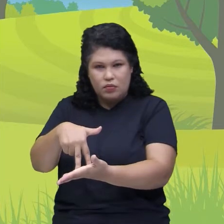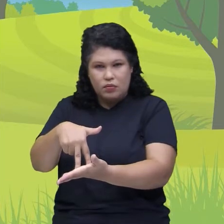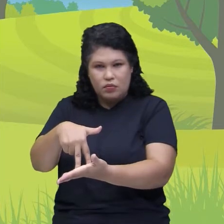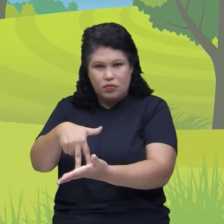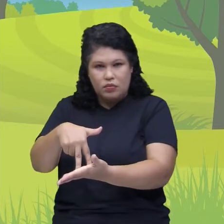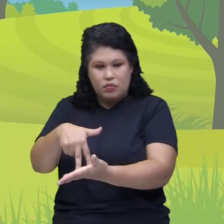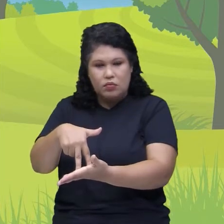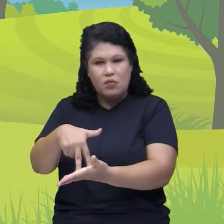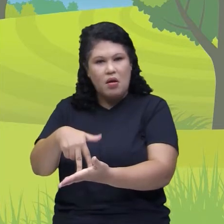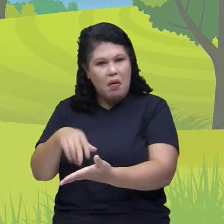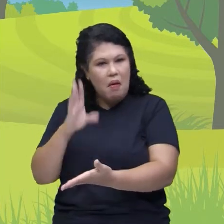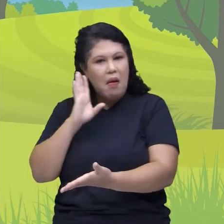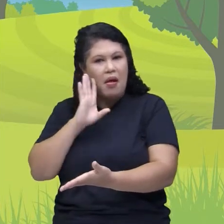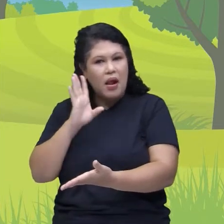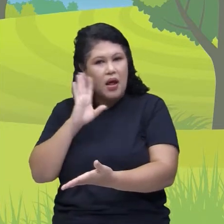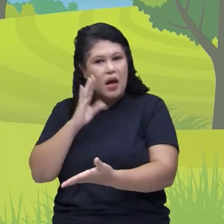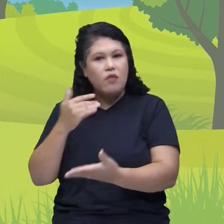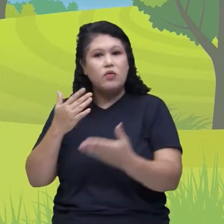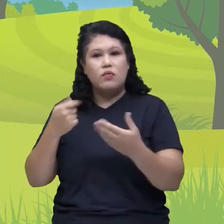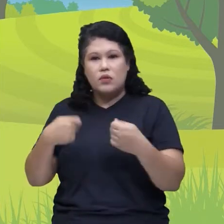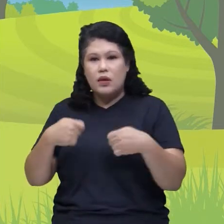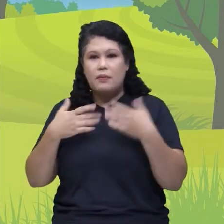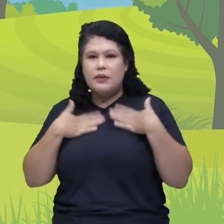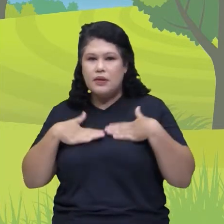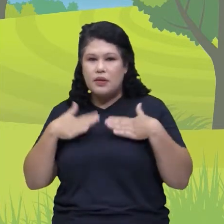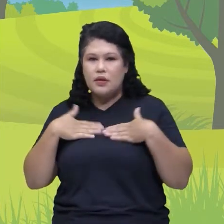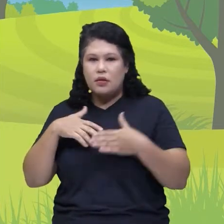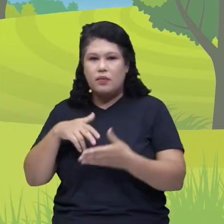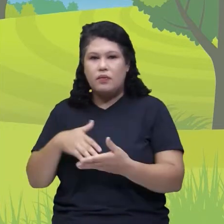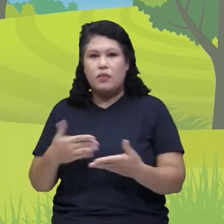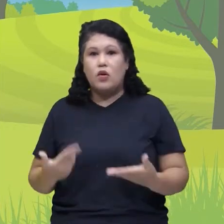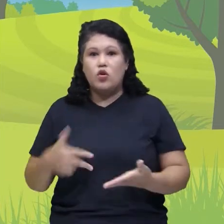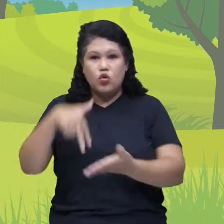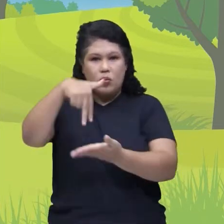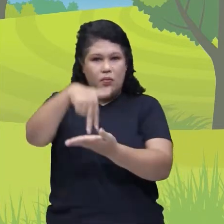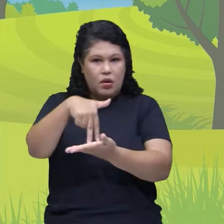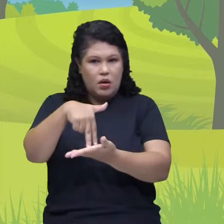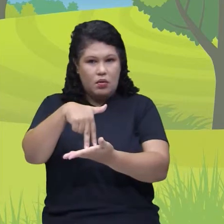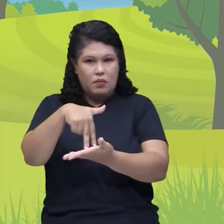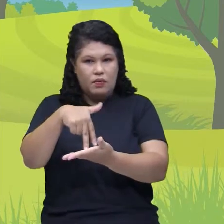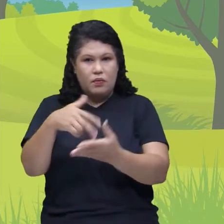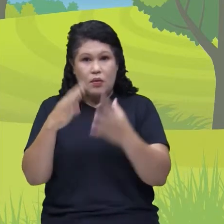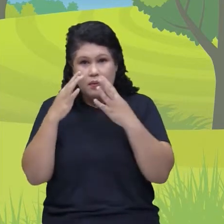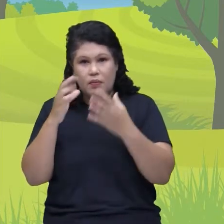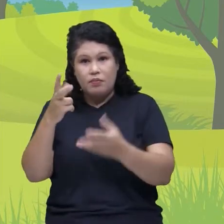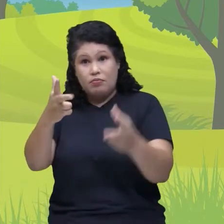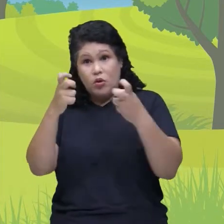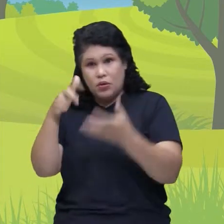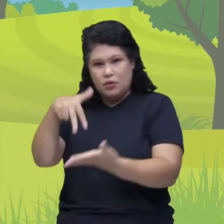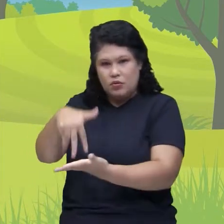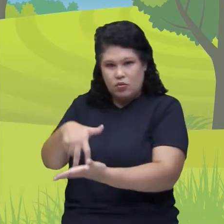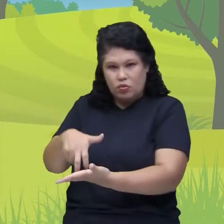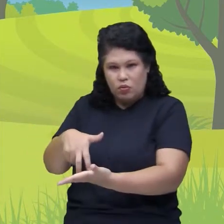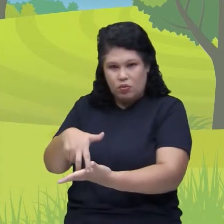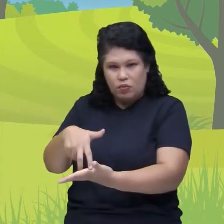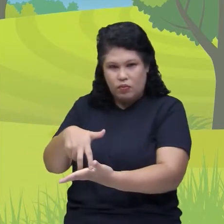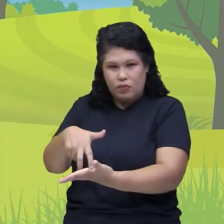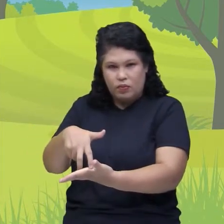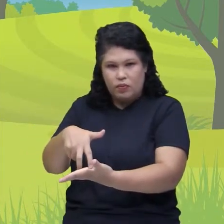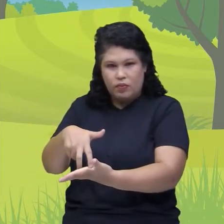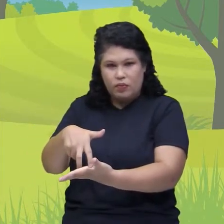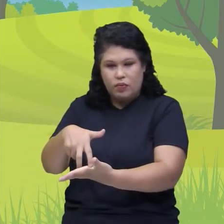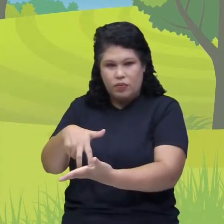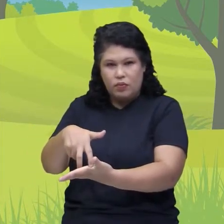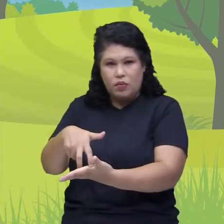Isso! Aí você vai acalmar. Em pé! Posição de escuta! Isso!